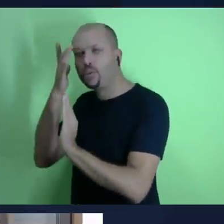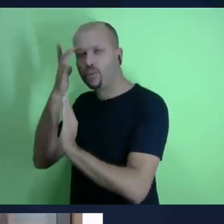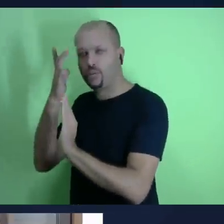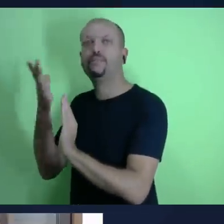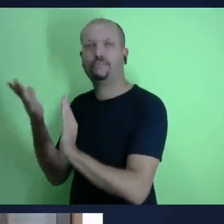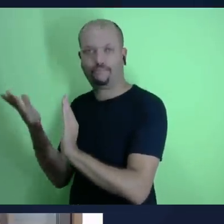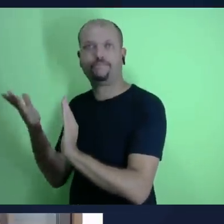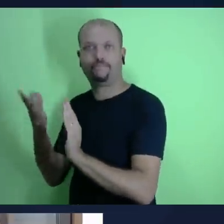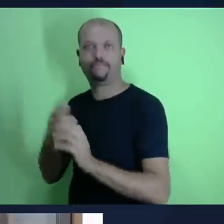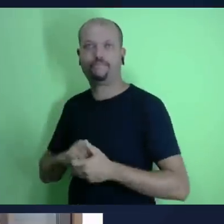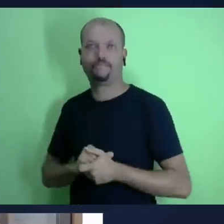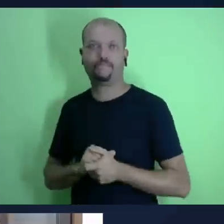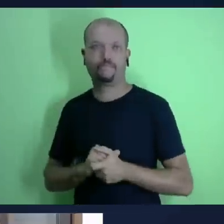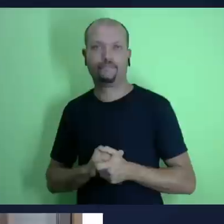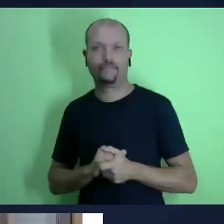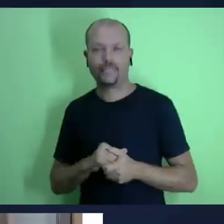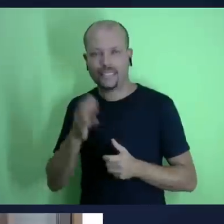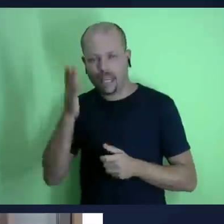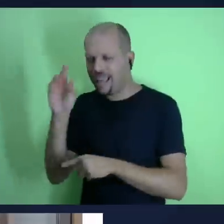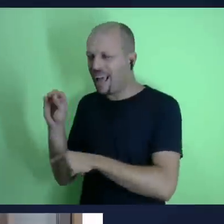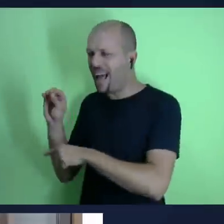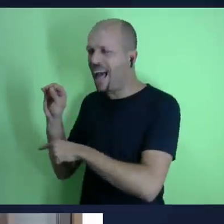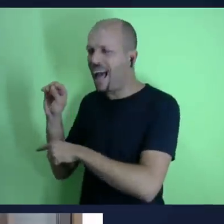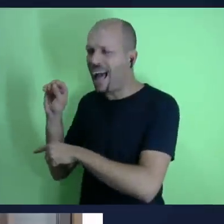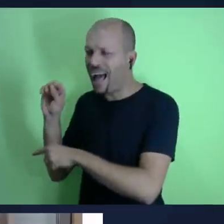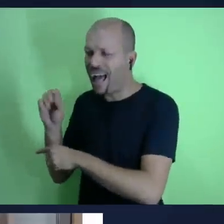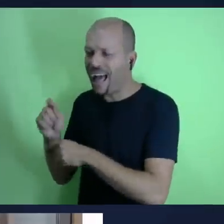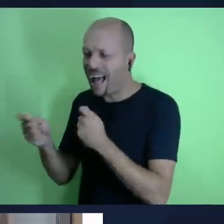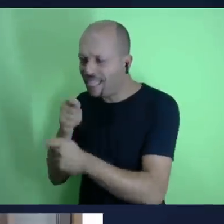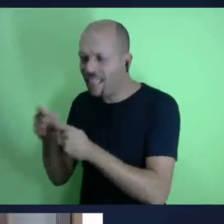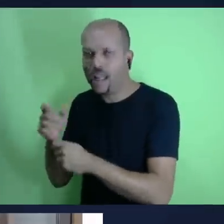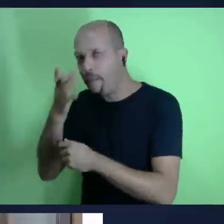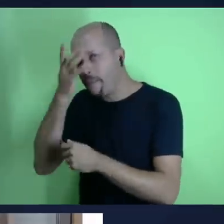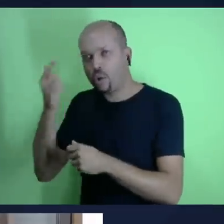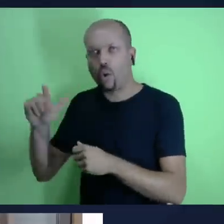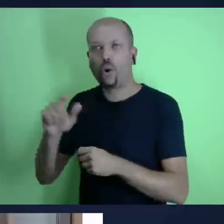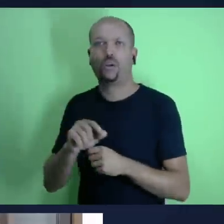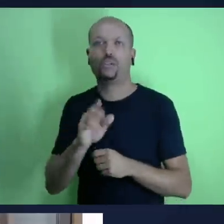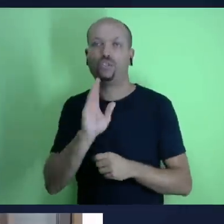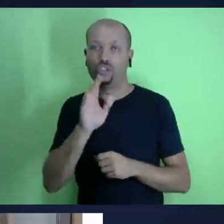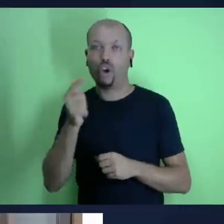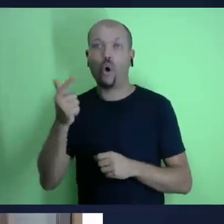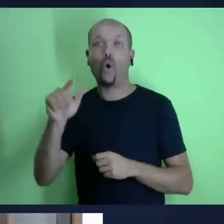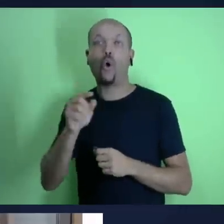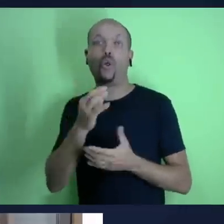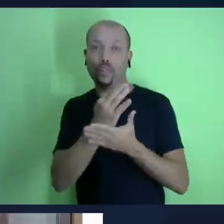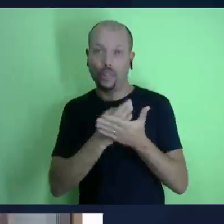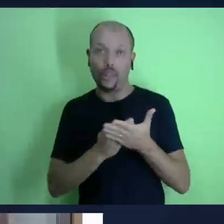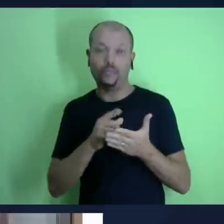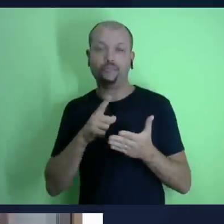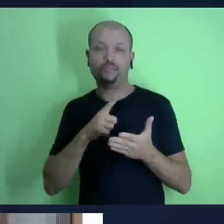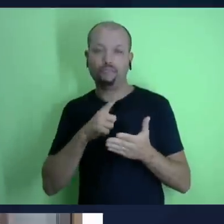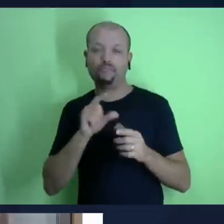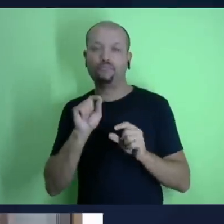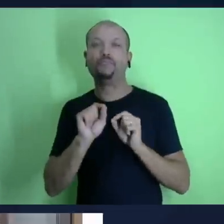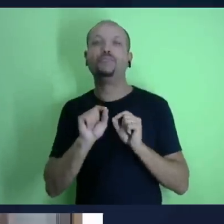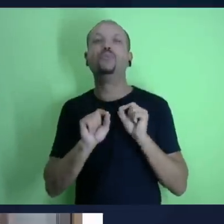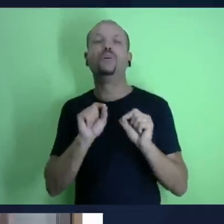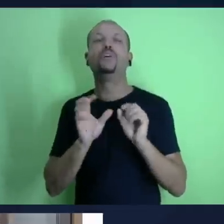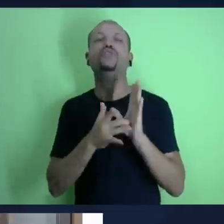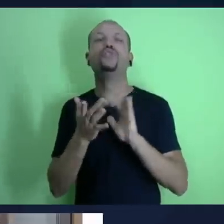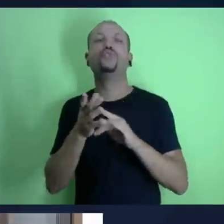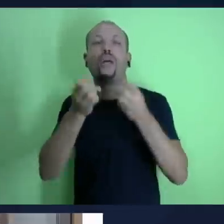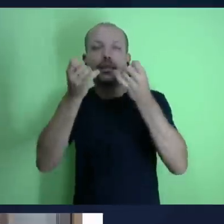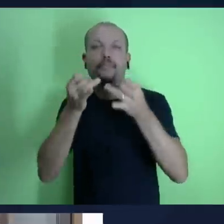acumular bens nessa terra mas isso fica para daqui a pouco né pastor julio perfeito pastor josué o senhor já deu uma